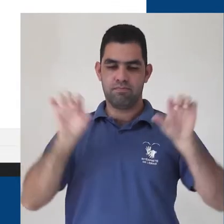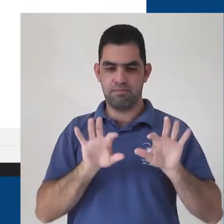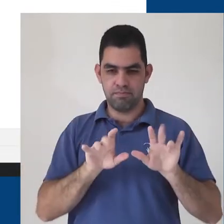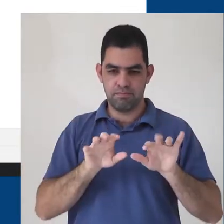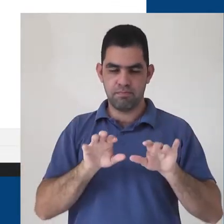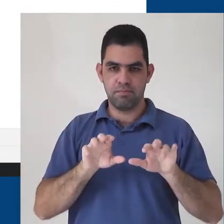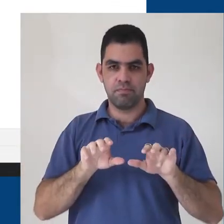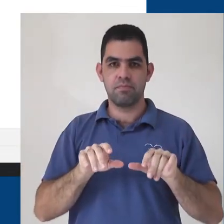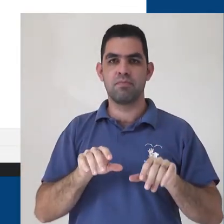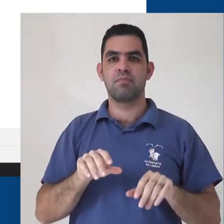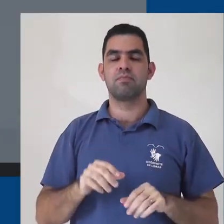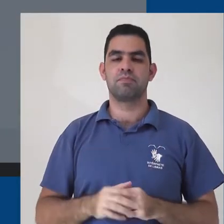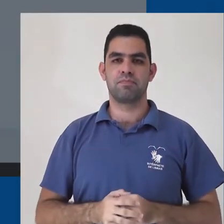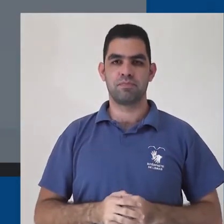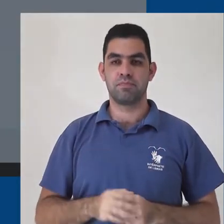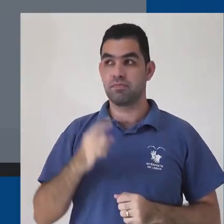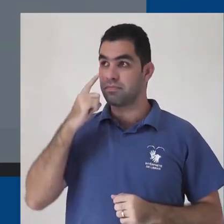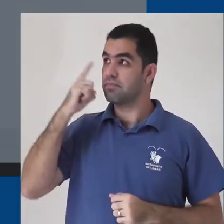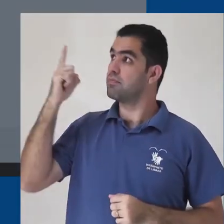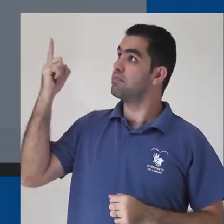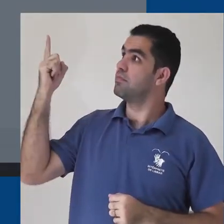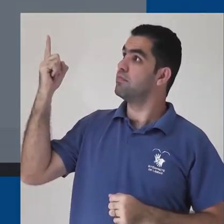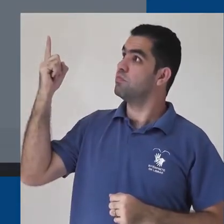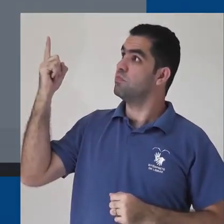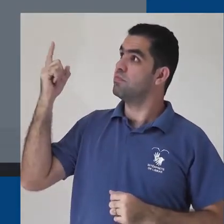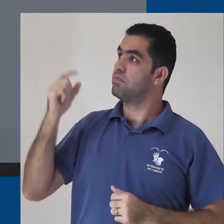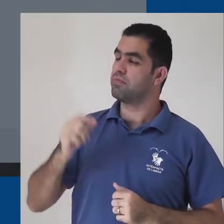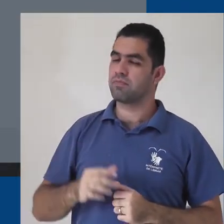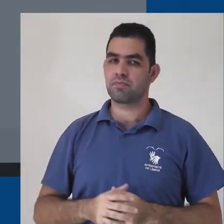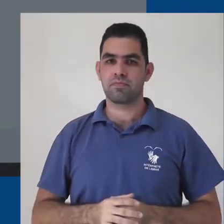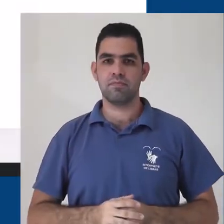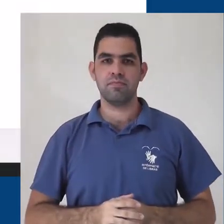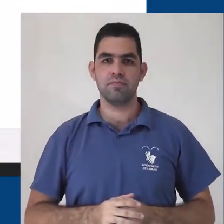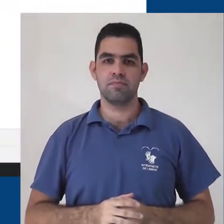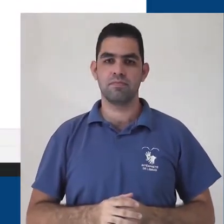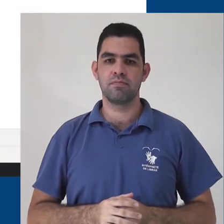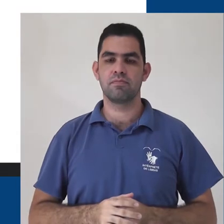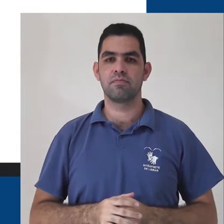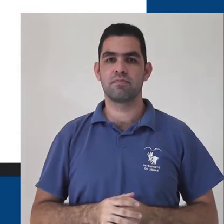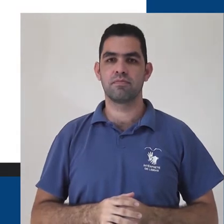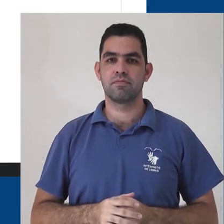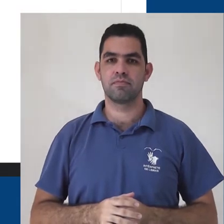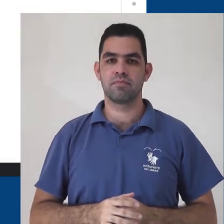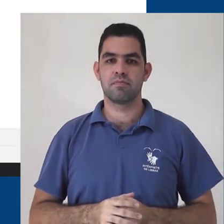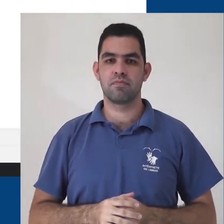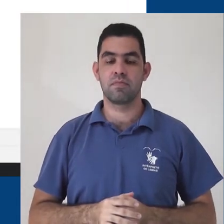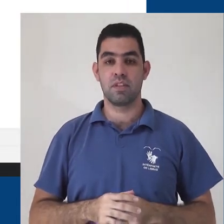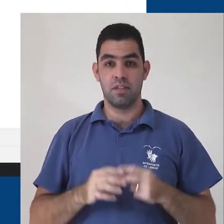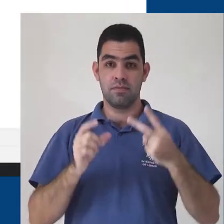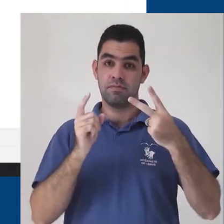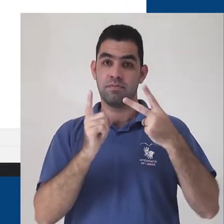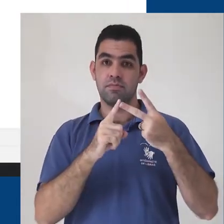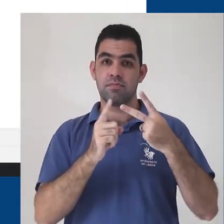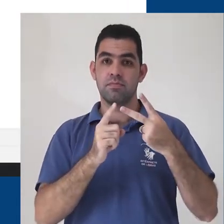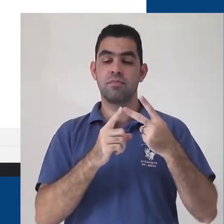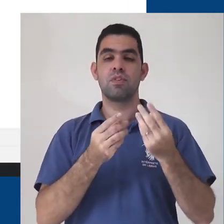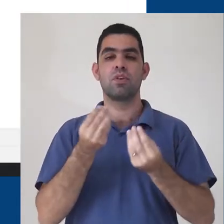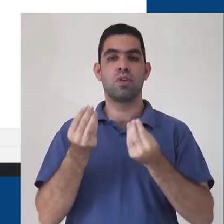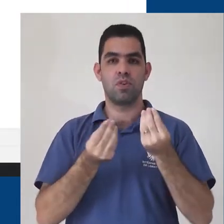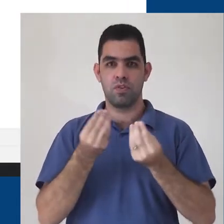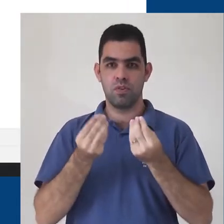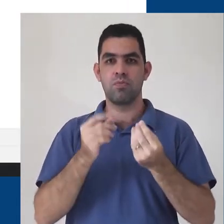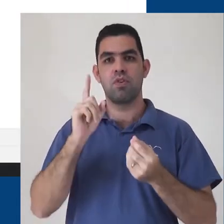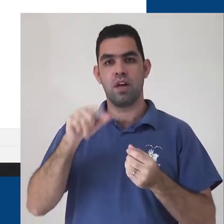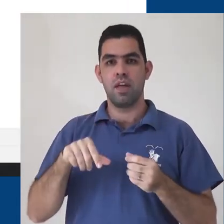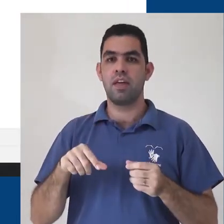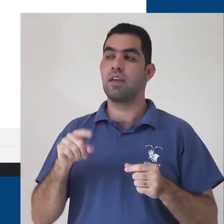navegador. Então digitamos drive.google.com e apertamos Enter. A segunda maneira é acessando